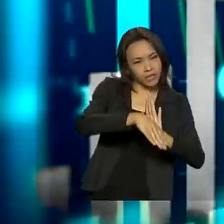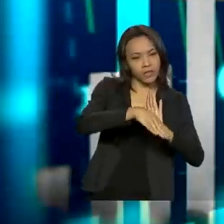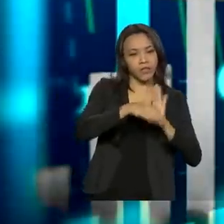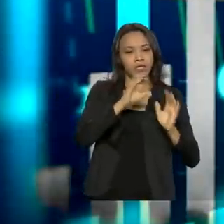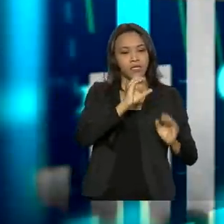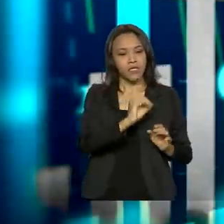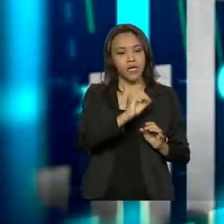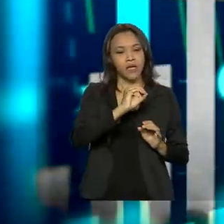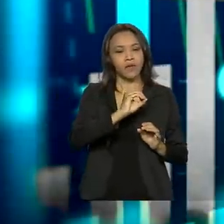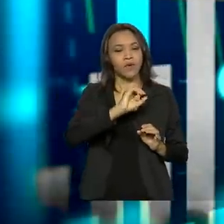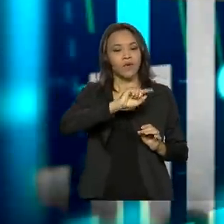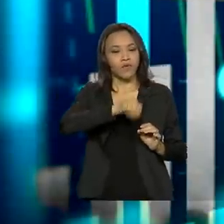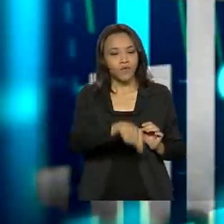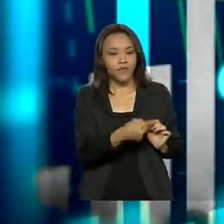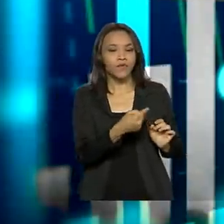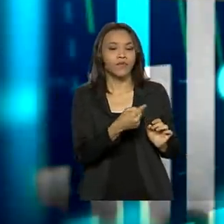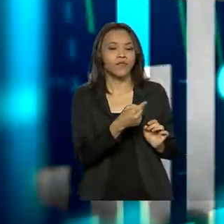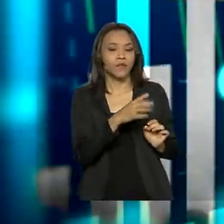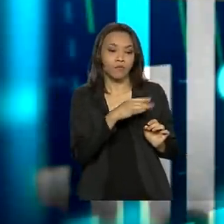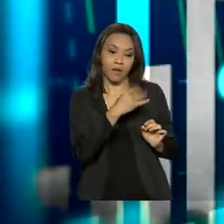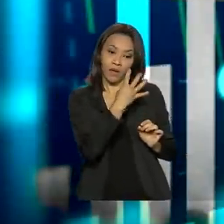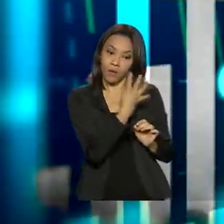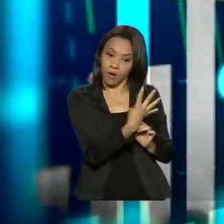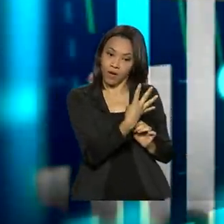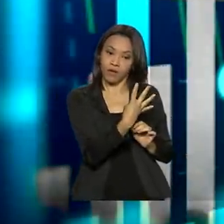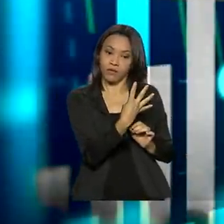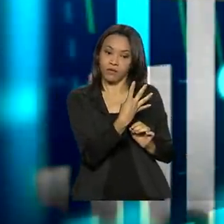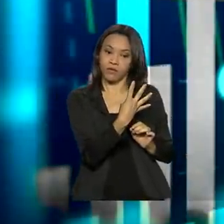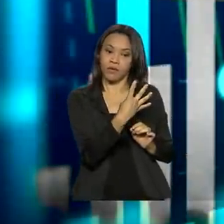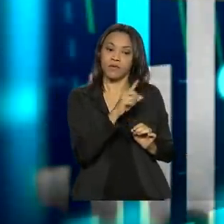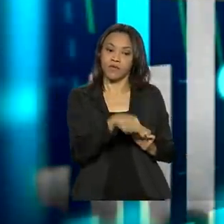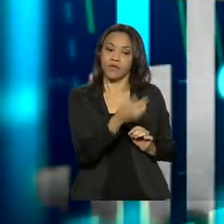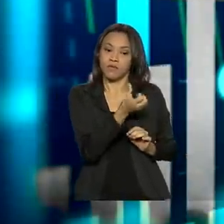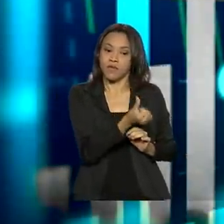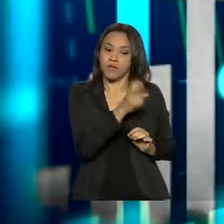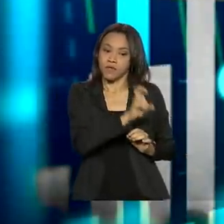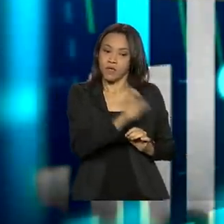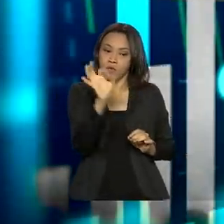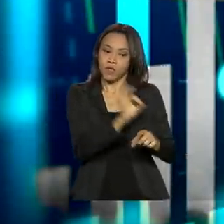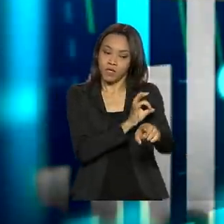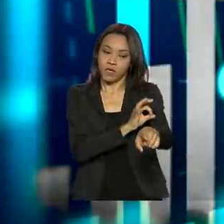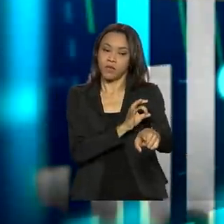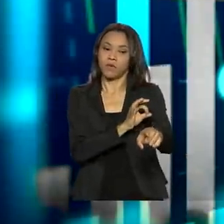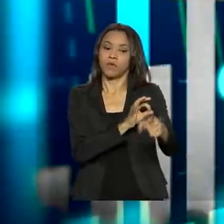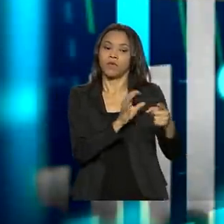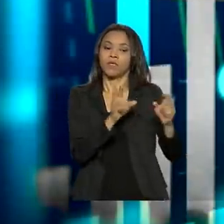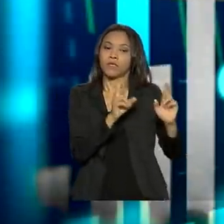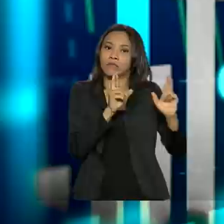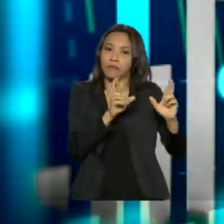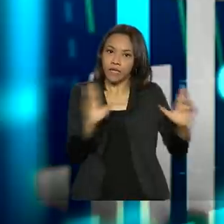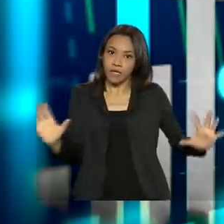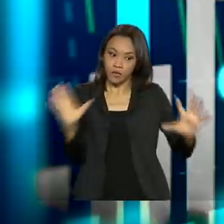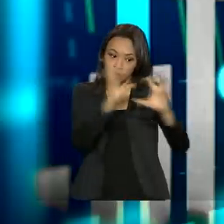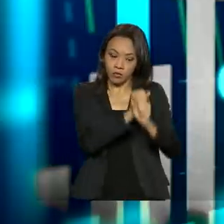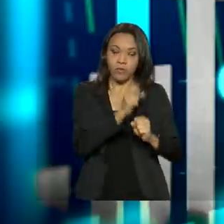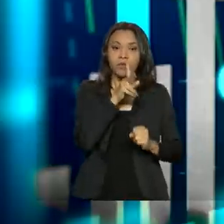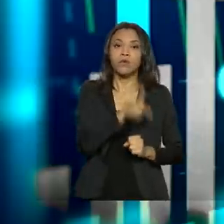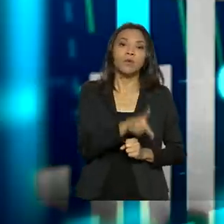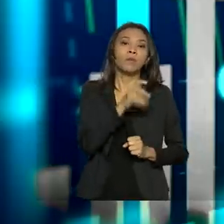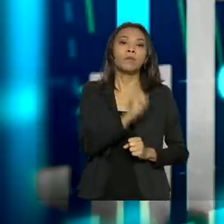de 4,71% para 4,65%, que é o que o mercado espera que o PIB, a soma de todas as